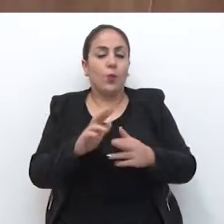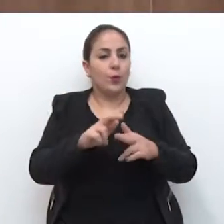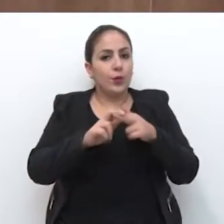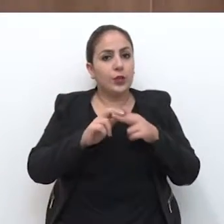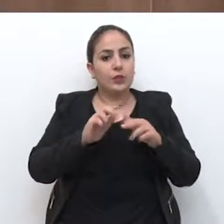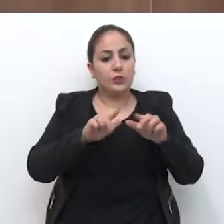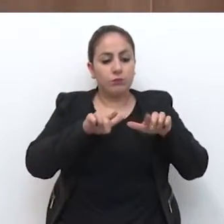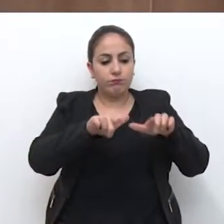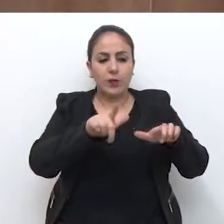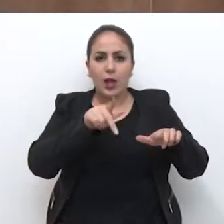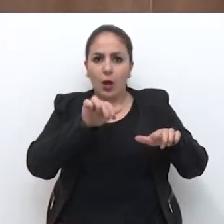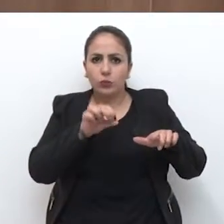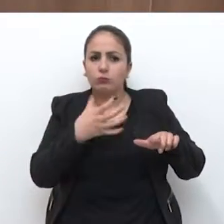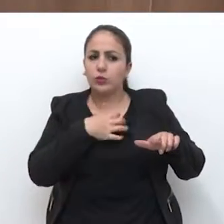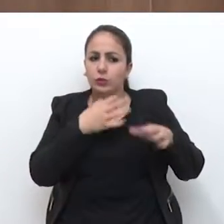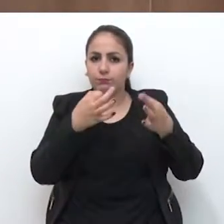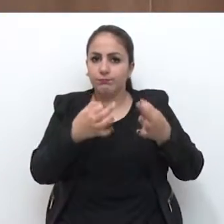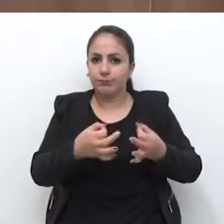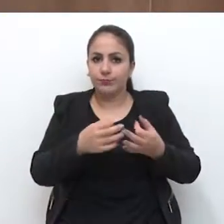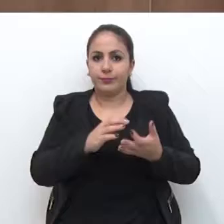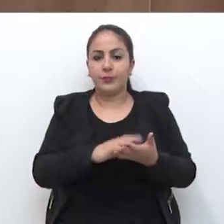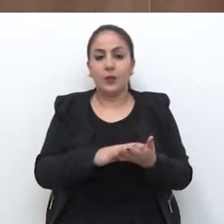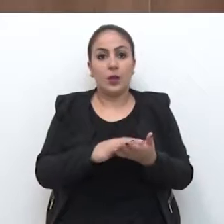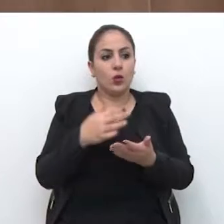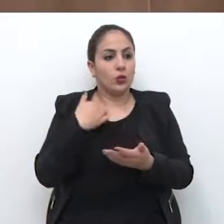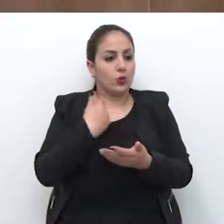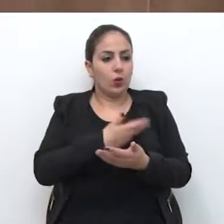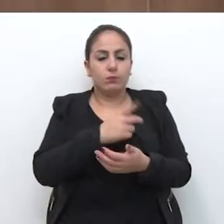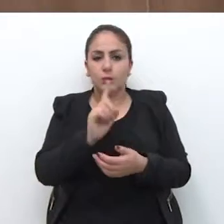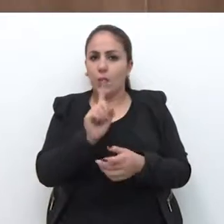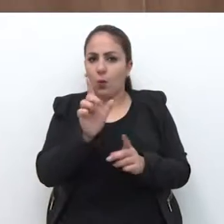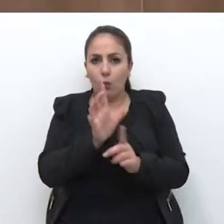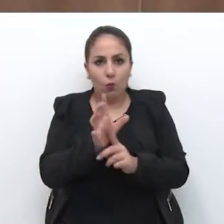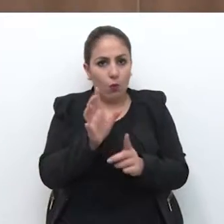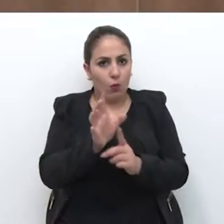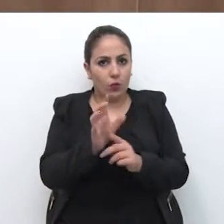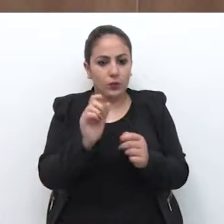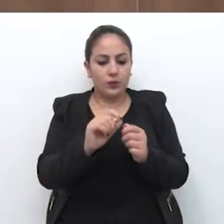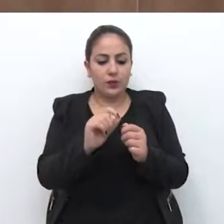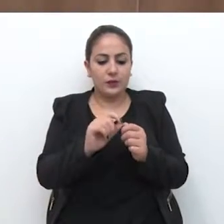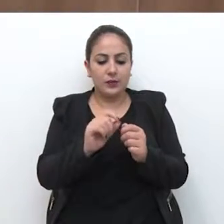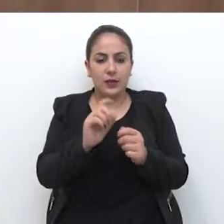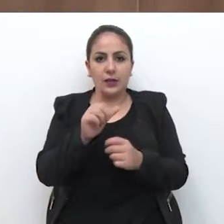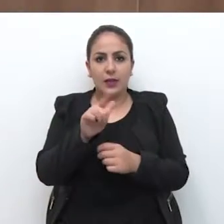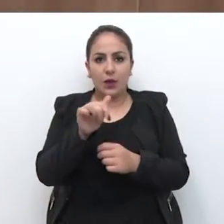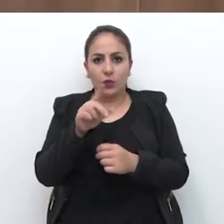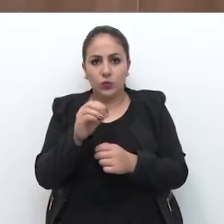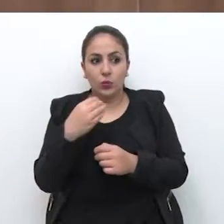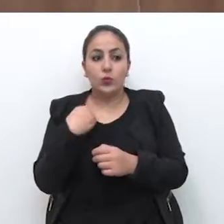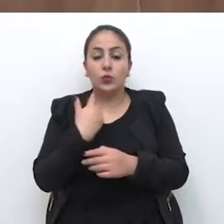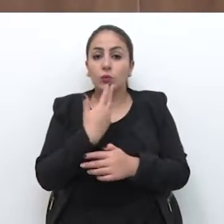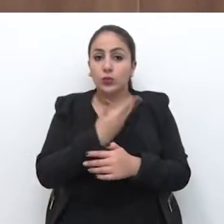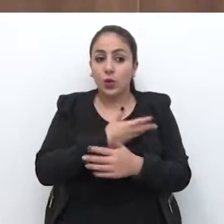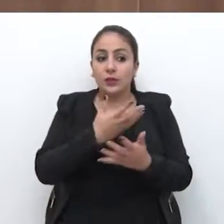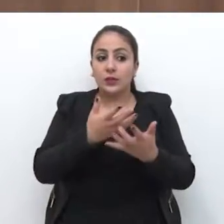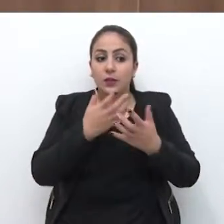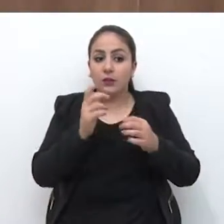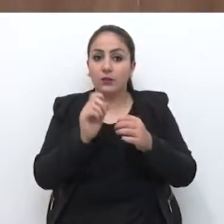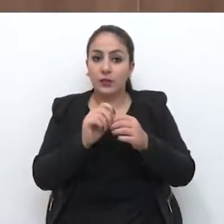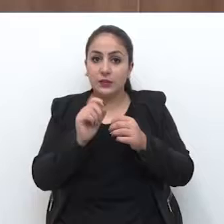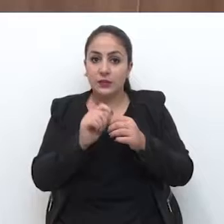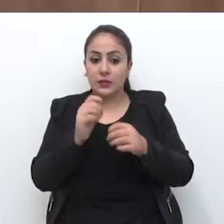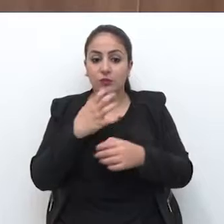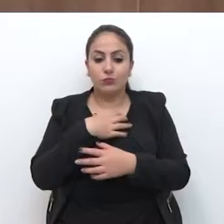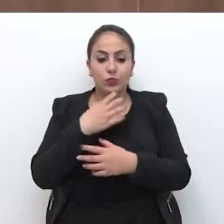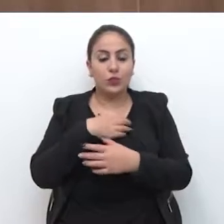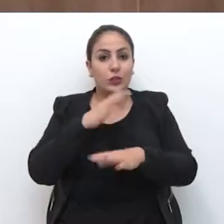laudo tem que ser feito de uma maneira correta. Nós não somos contra que se faça um laudo. Pelo contrário, nós queremos que se faça um